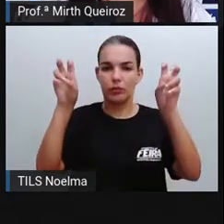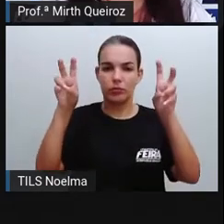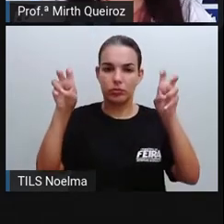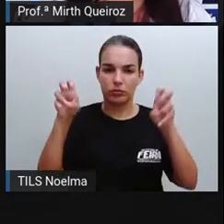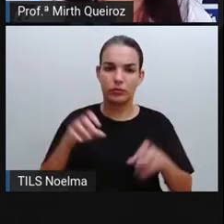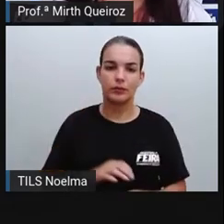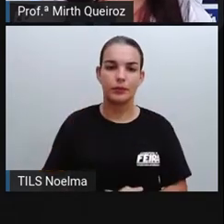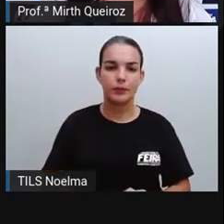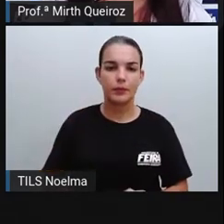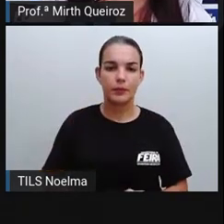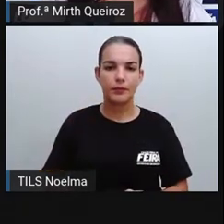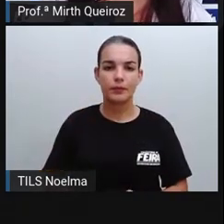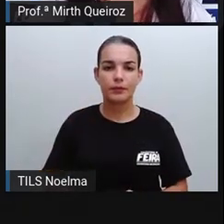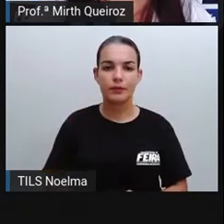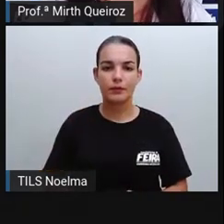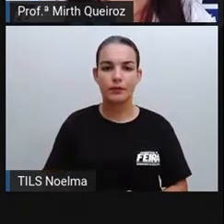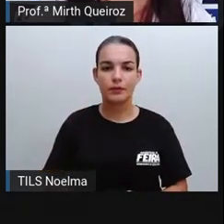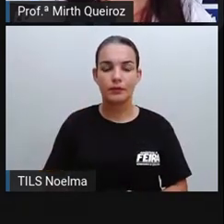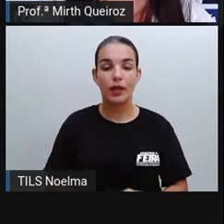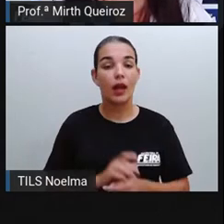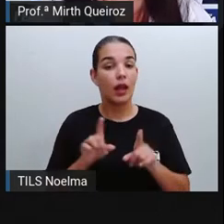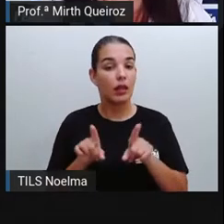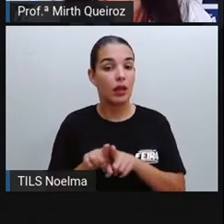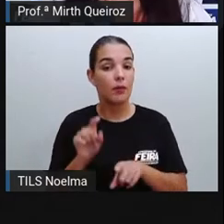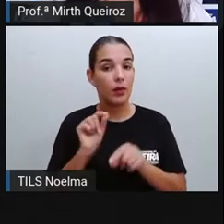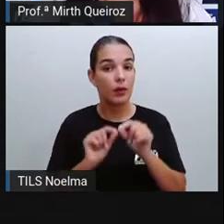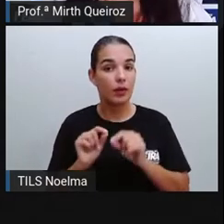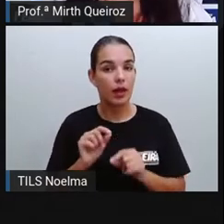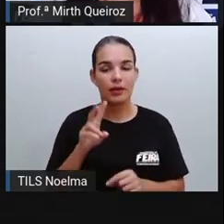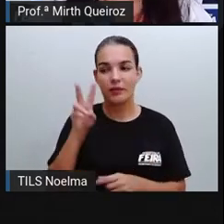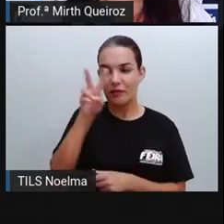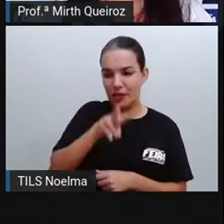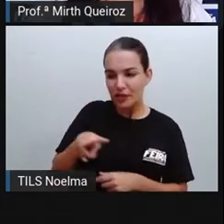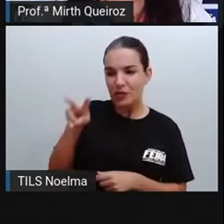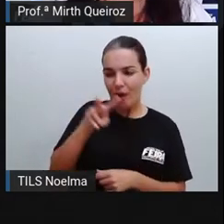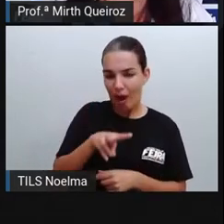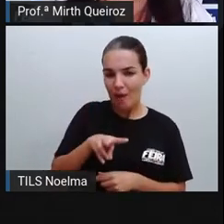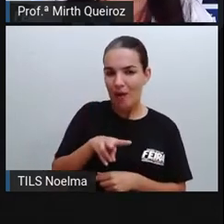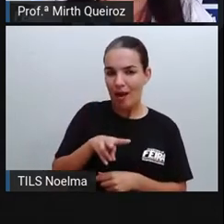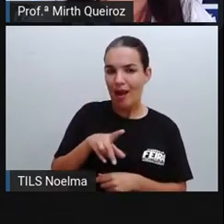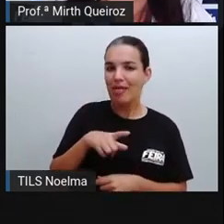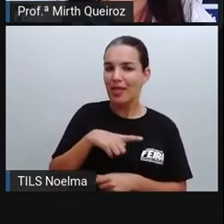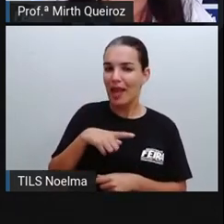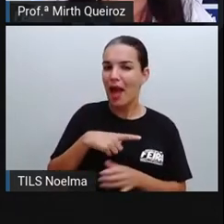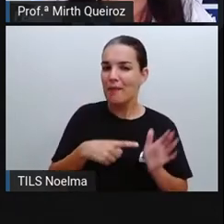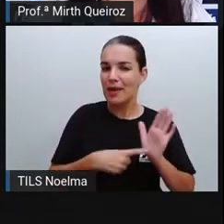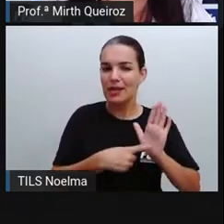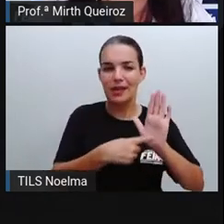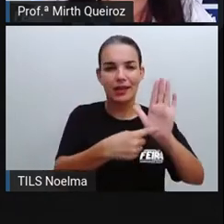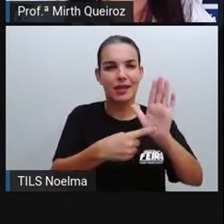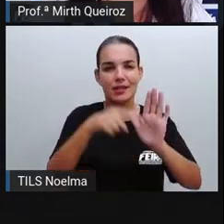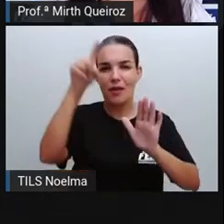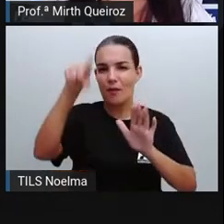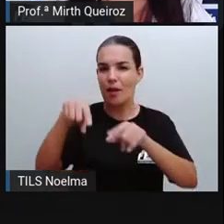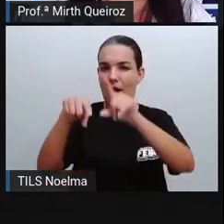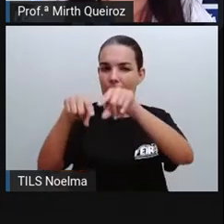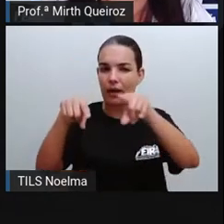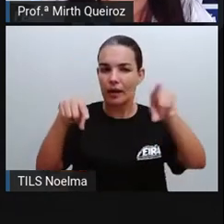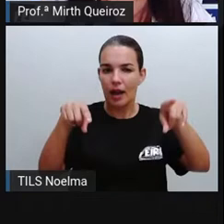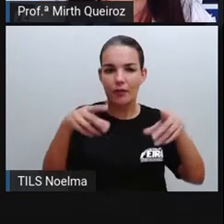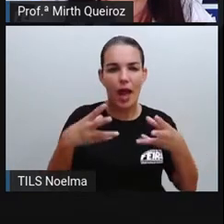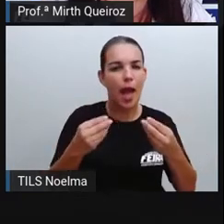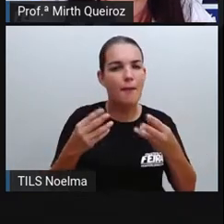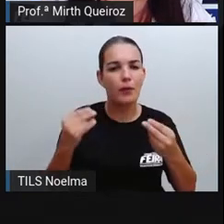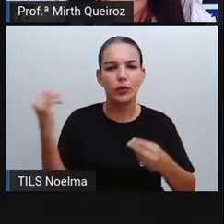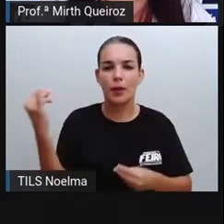público a ser atingido, né? Aliás, por ser uma ferramenta visual, a apresentação gráfica do infográfico